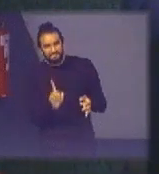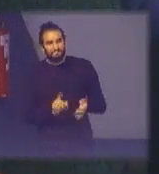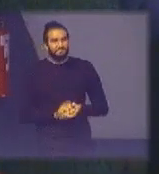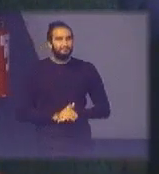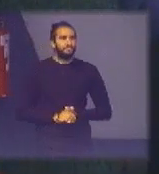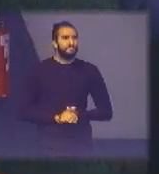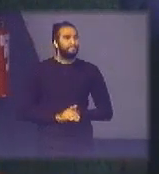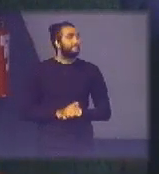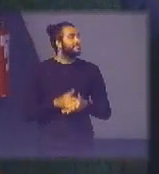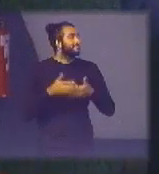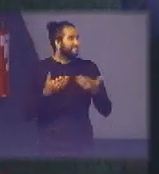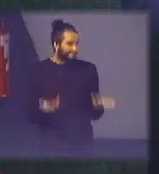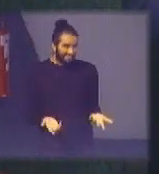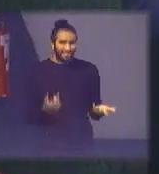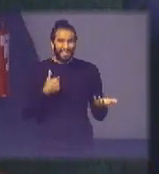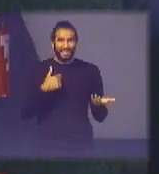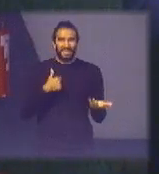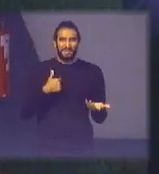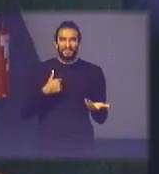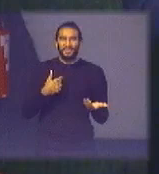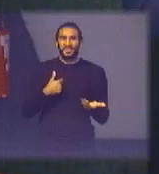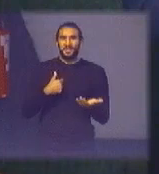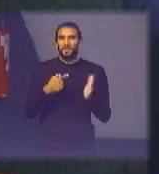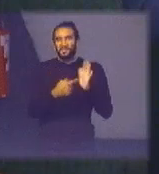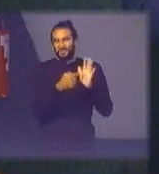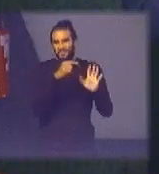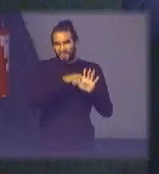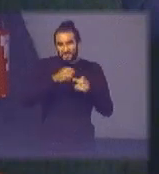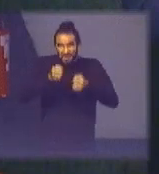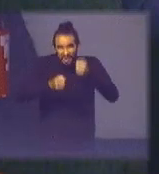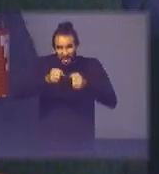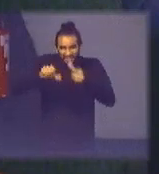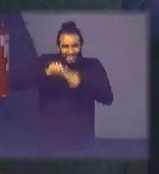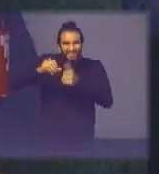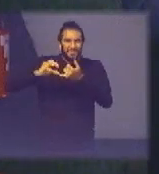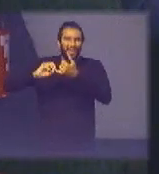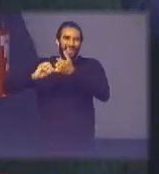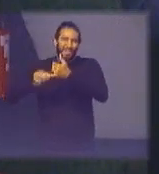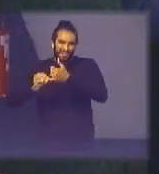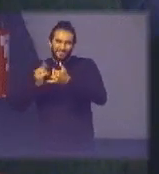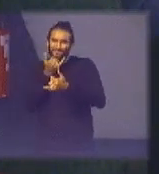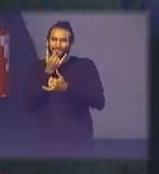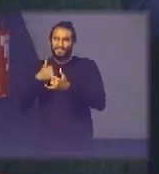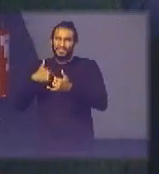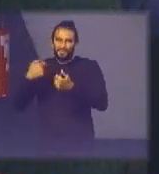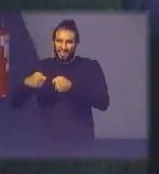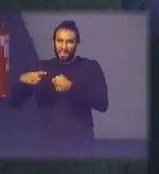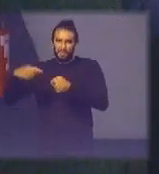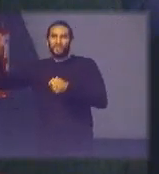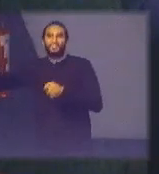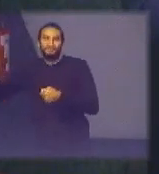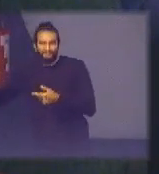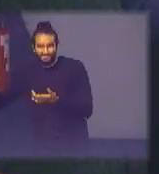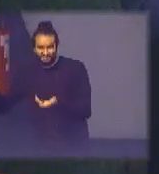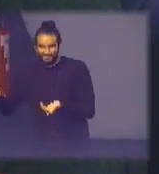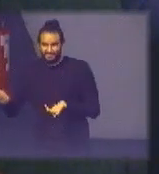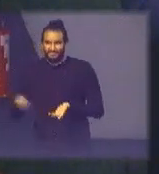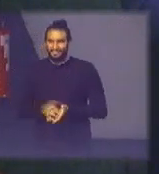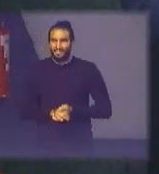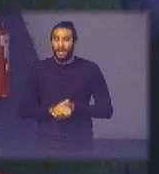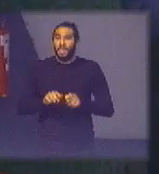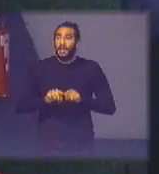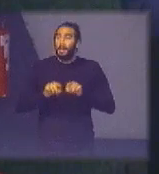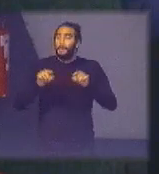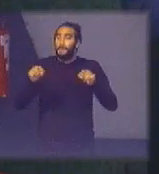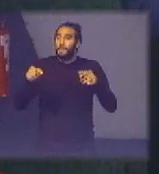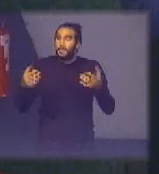galera agora sim a minha carruagem virou abóbora peço mil desculpas por ter saído aqui por sair antecipadamente mas